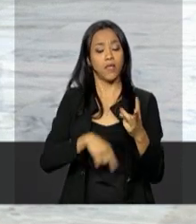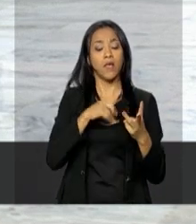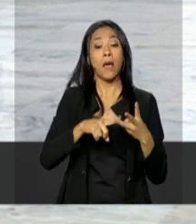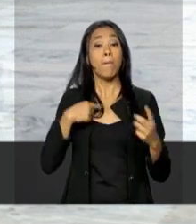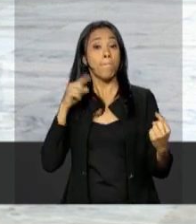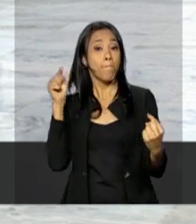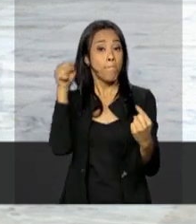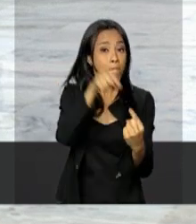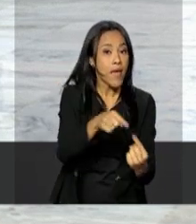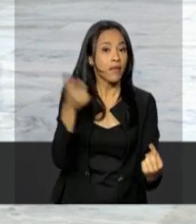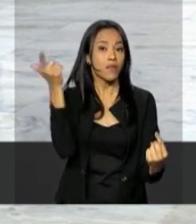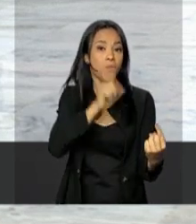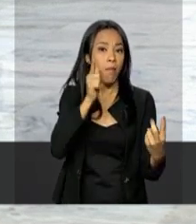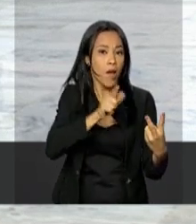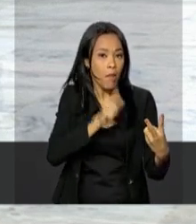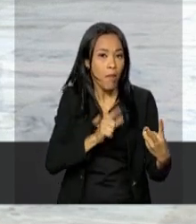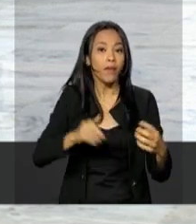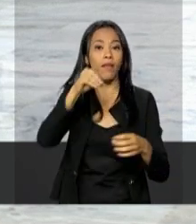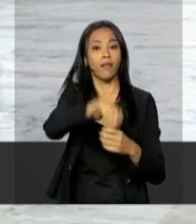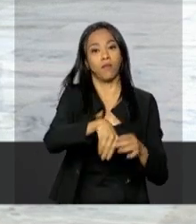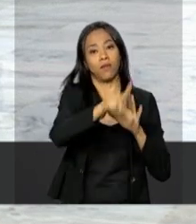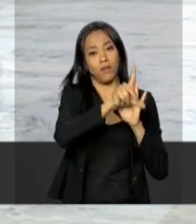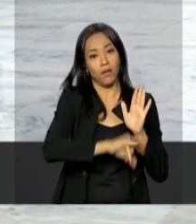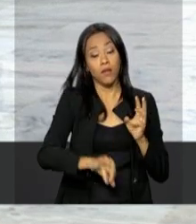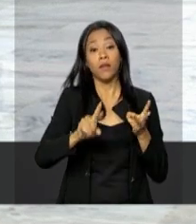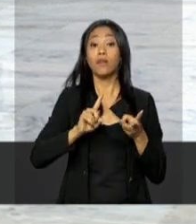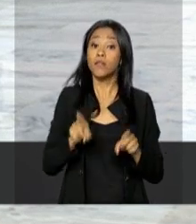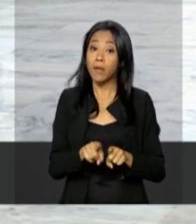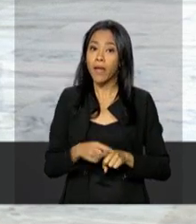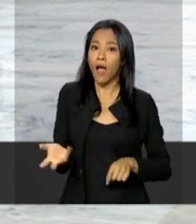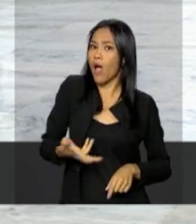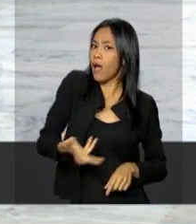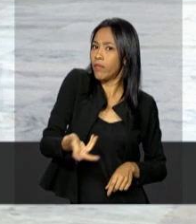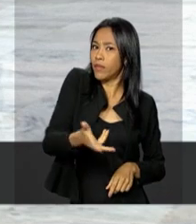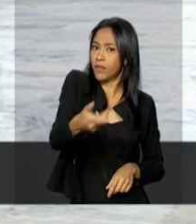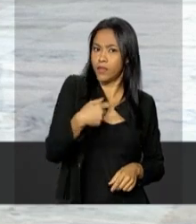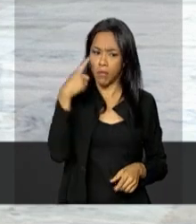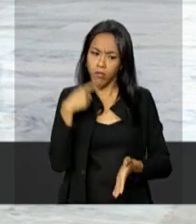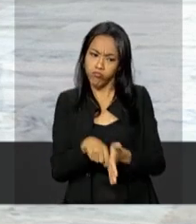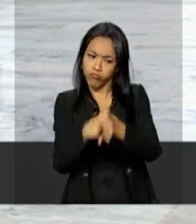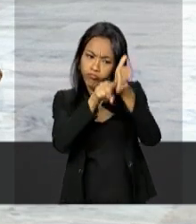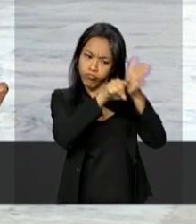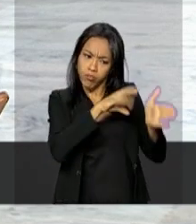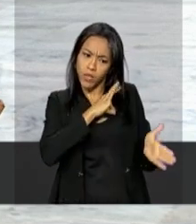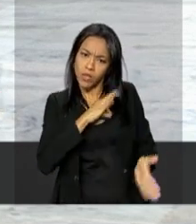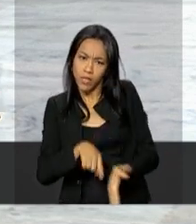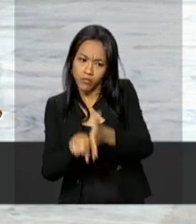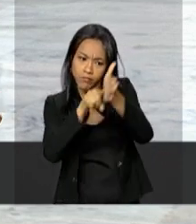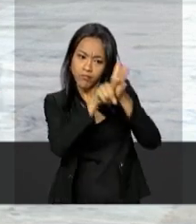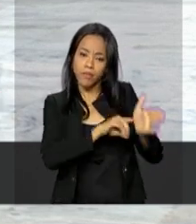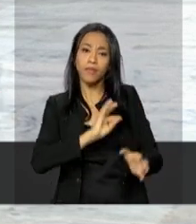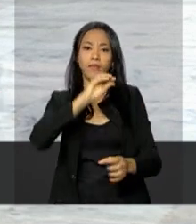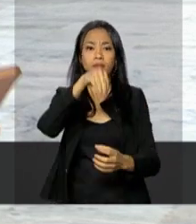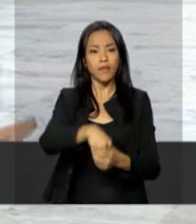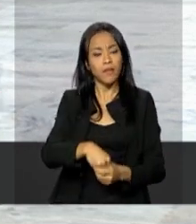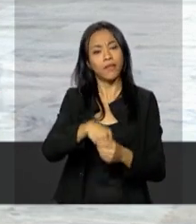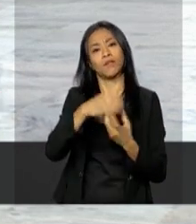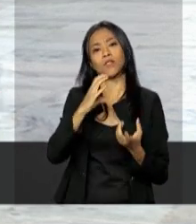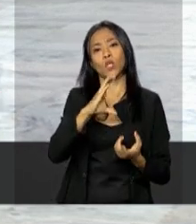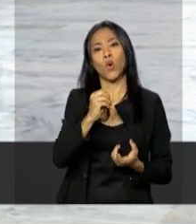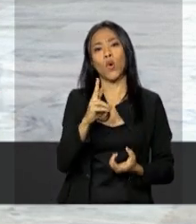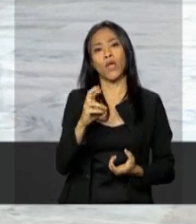previstas em lei e a agilidade na apuração de denúncias em andamento nas corregedorias. Outras